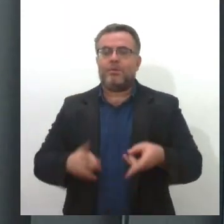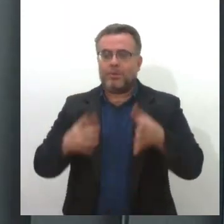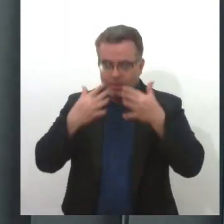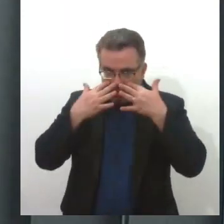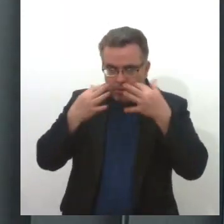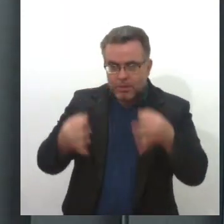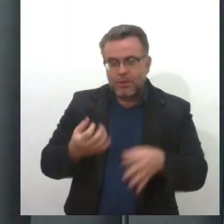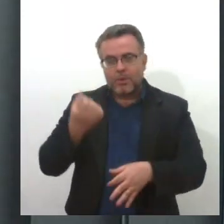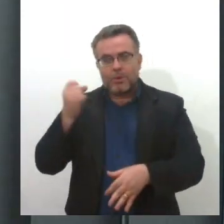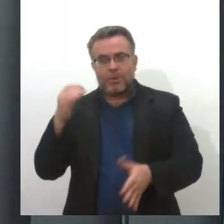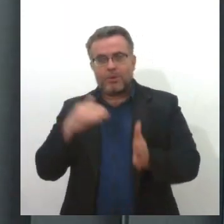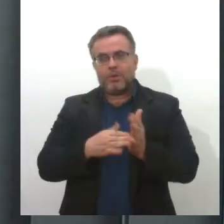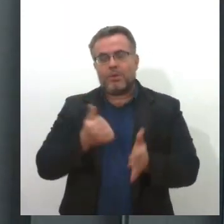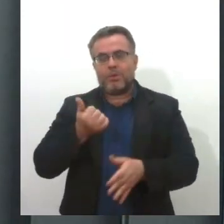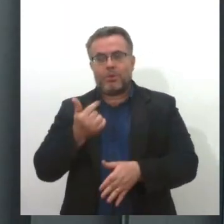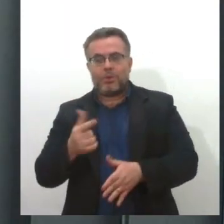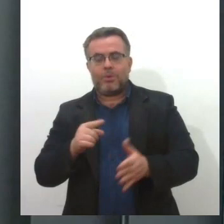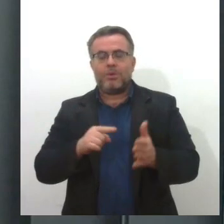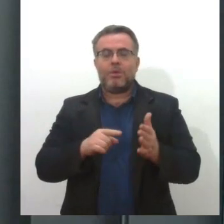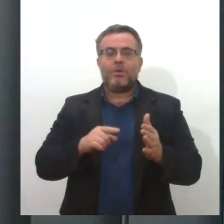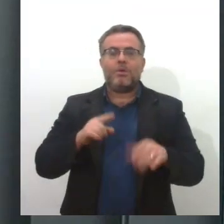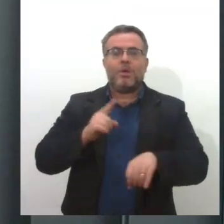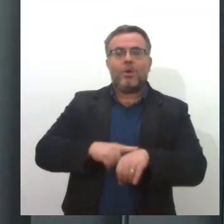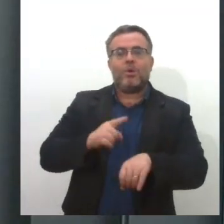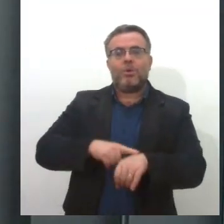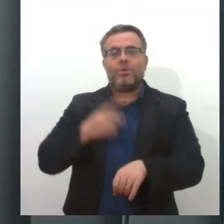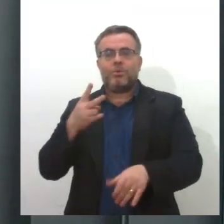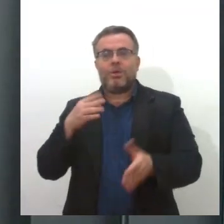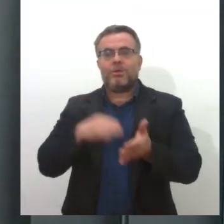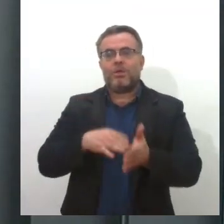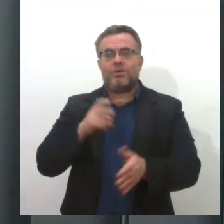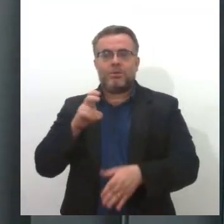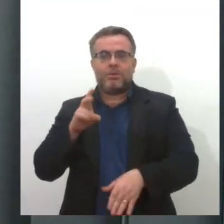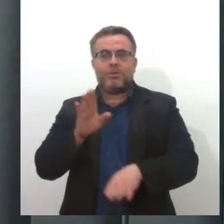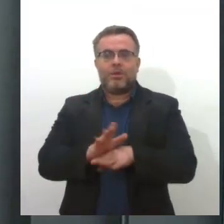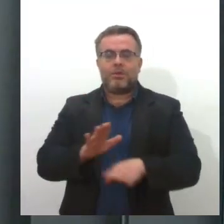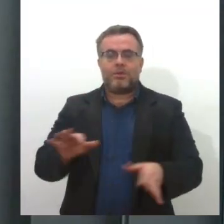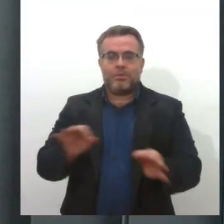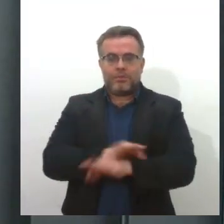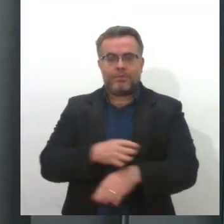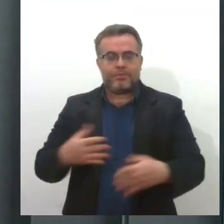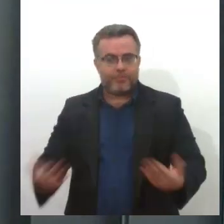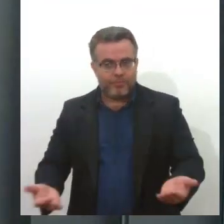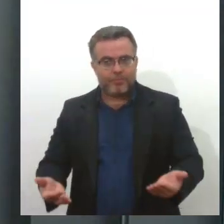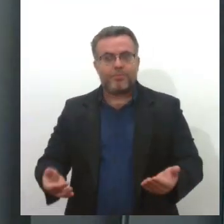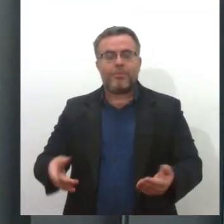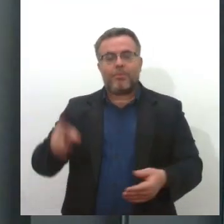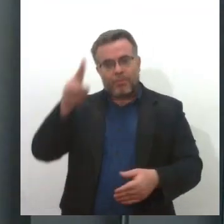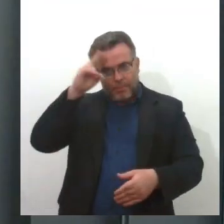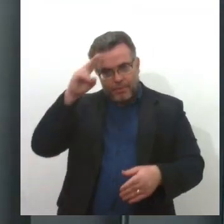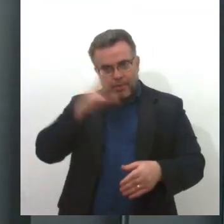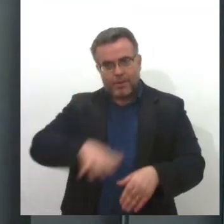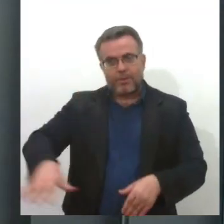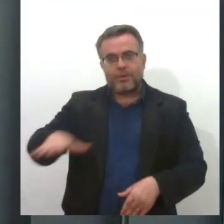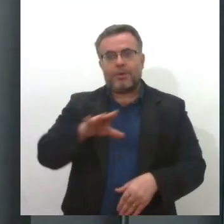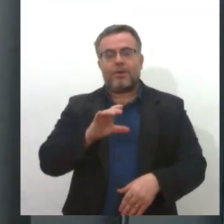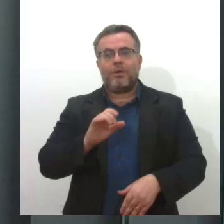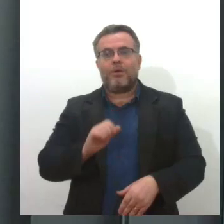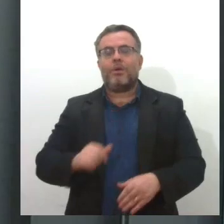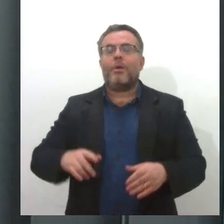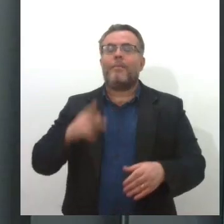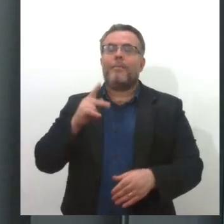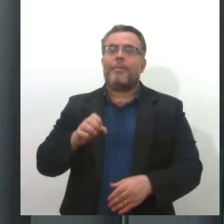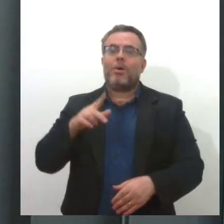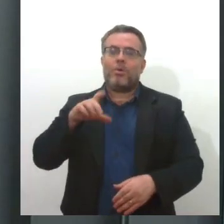meio-dia e das 2h às 5h da tarde. Nesta segunda-feira, o carro está nas imediações do condomínio Palmeville